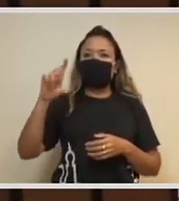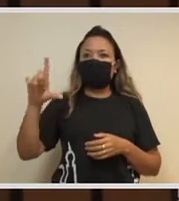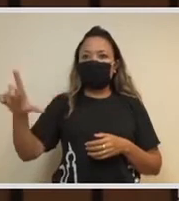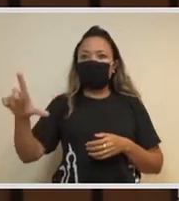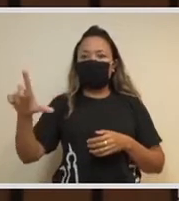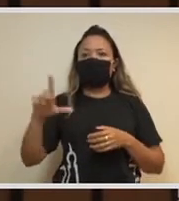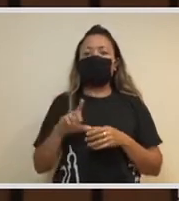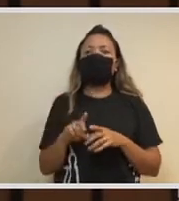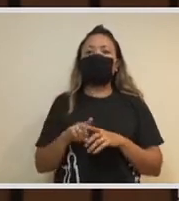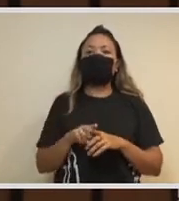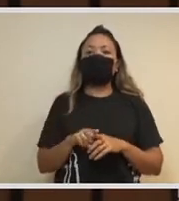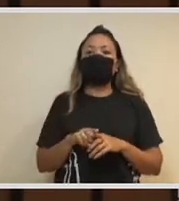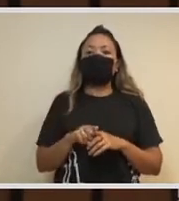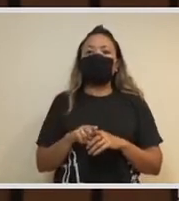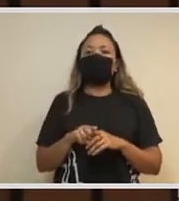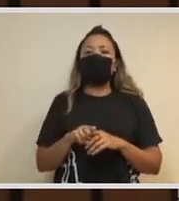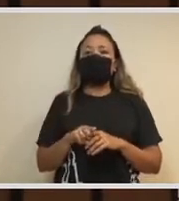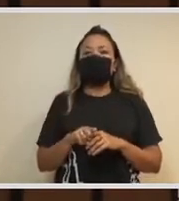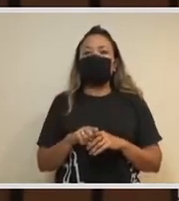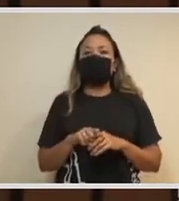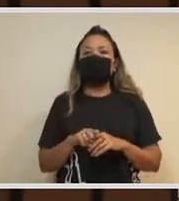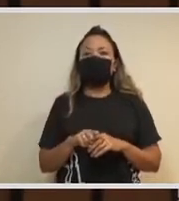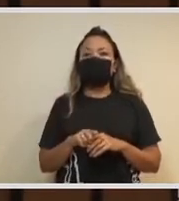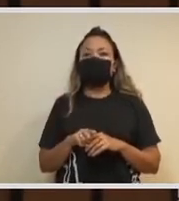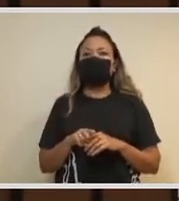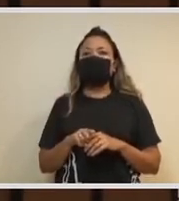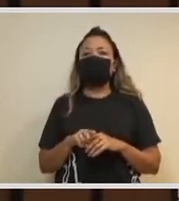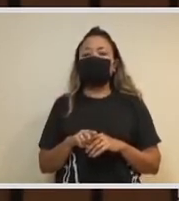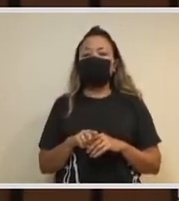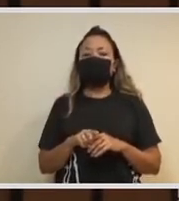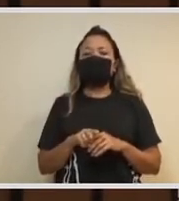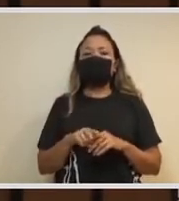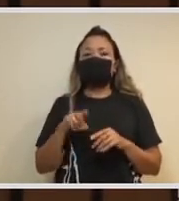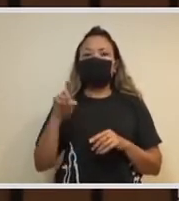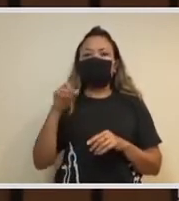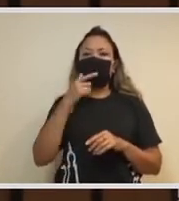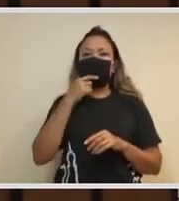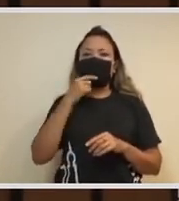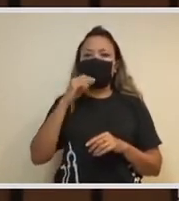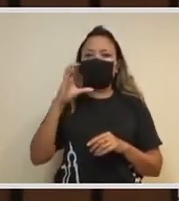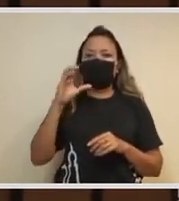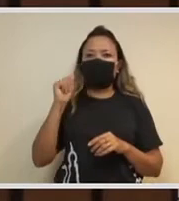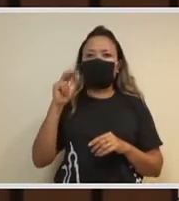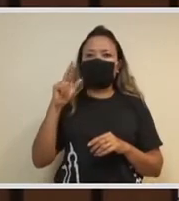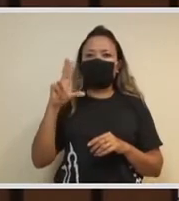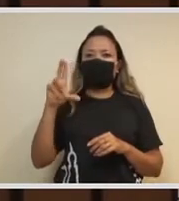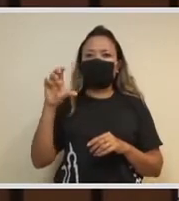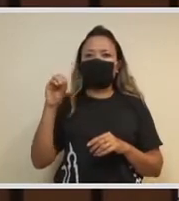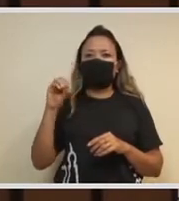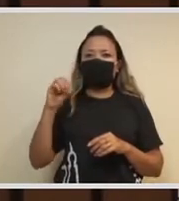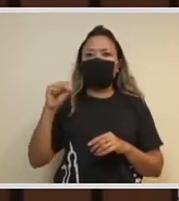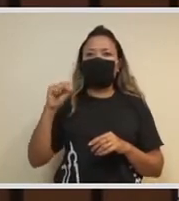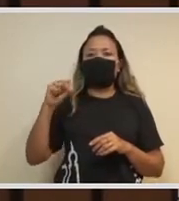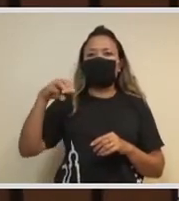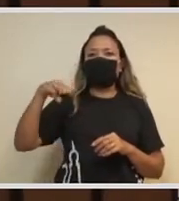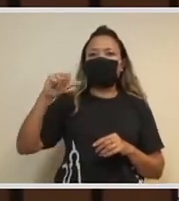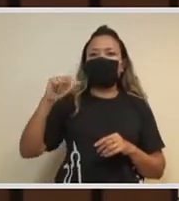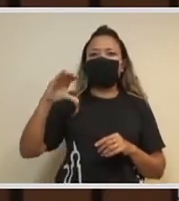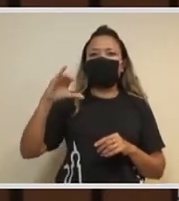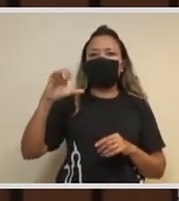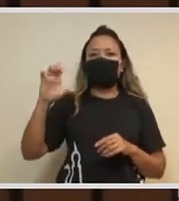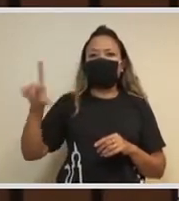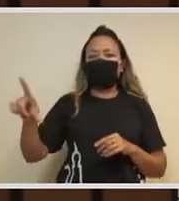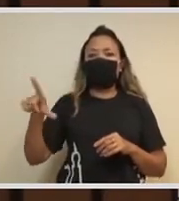colocar aqui que o Cacá estará exercendo uma